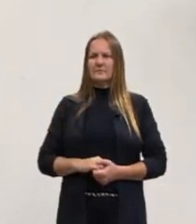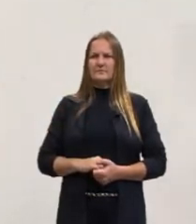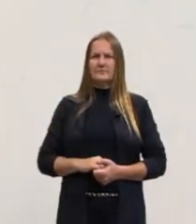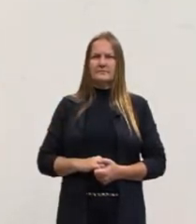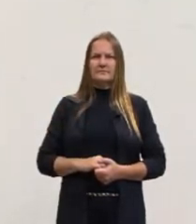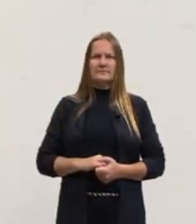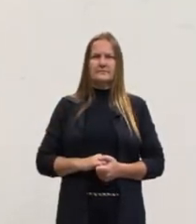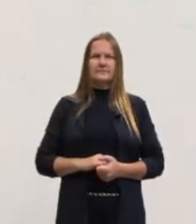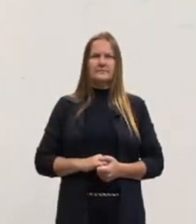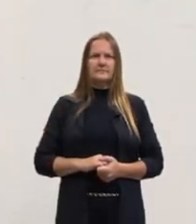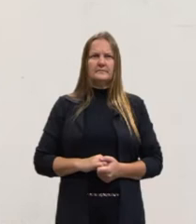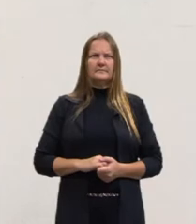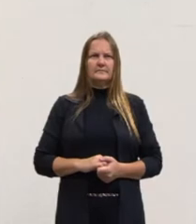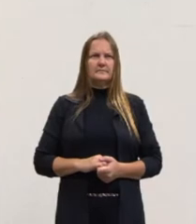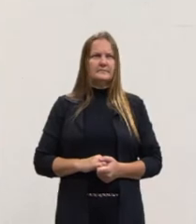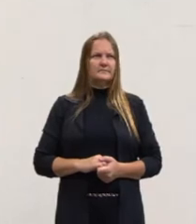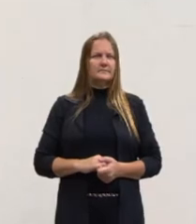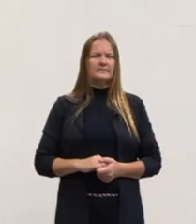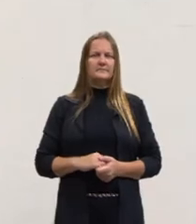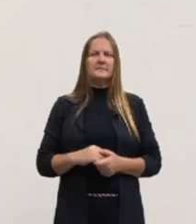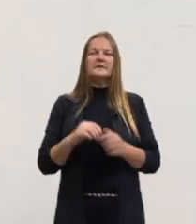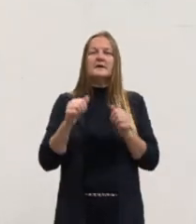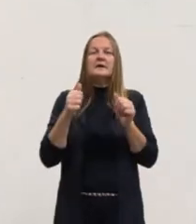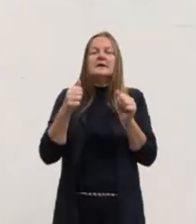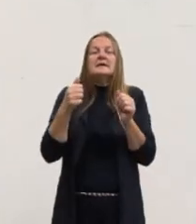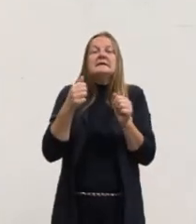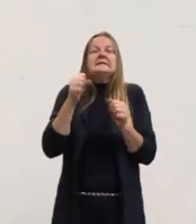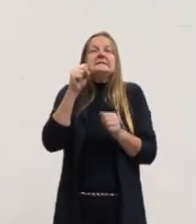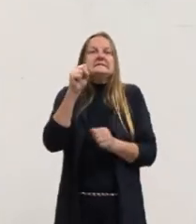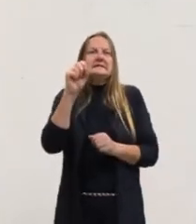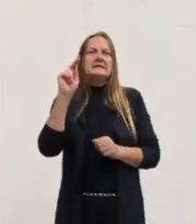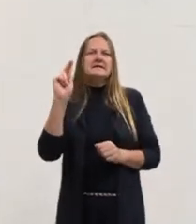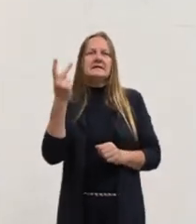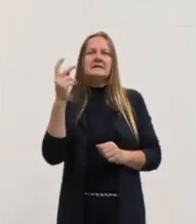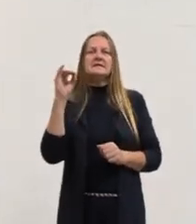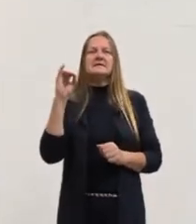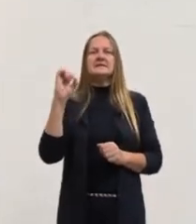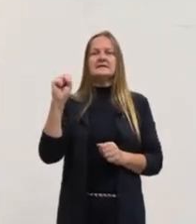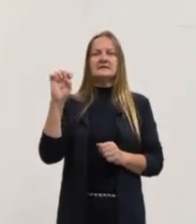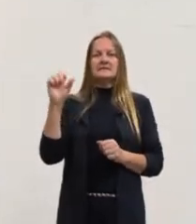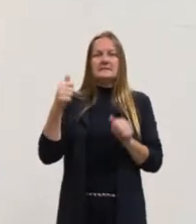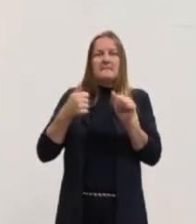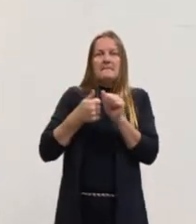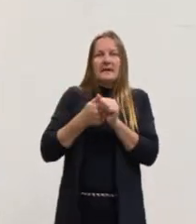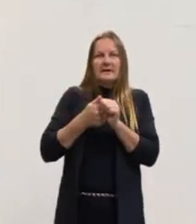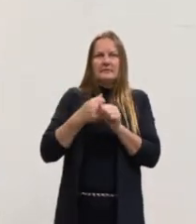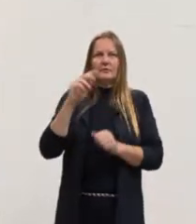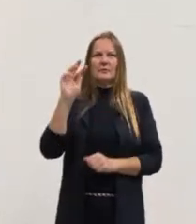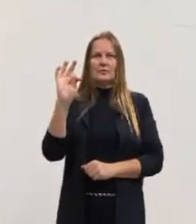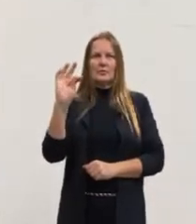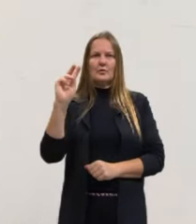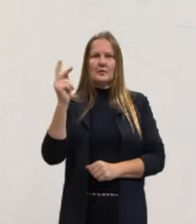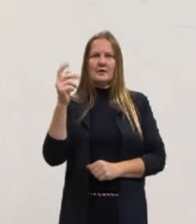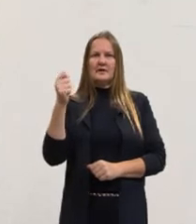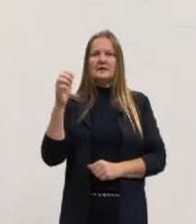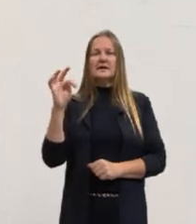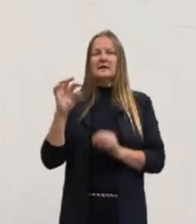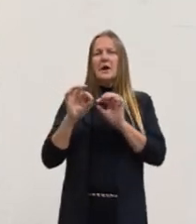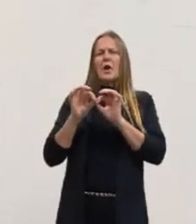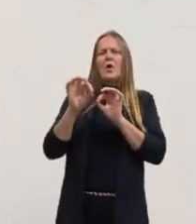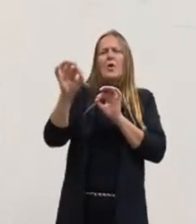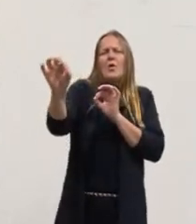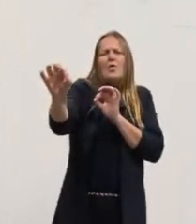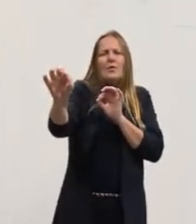singularidade, this, that, singular, este, esta, isto, ok? E o